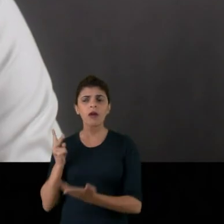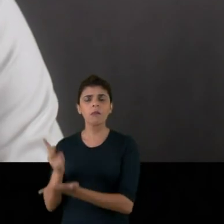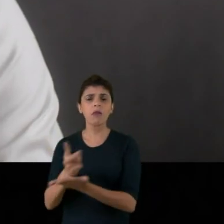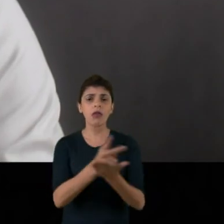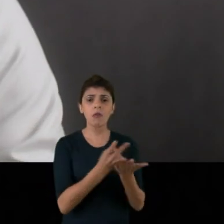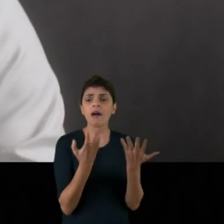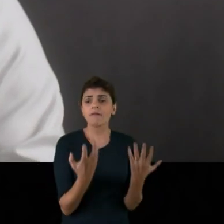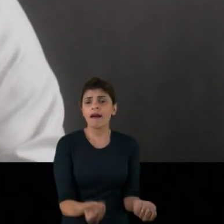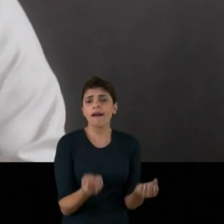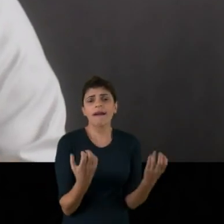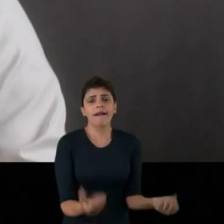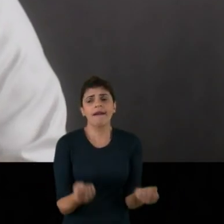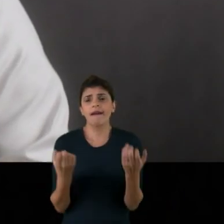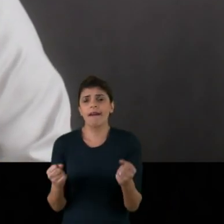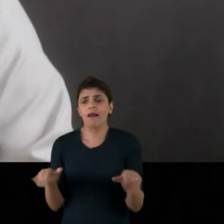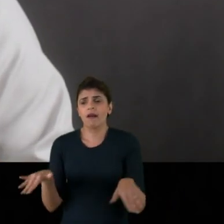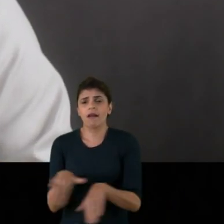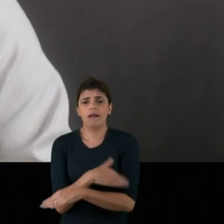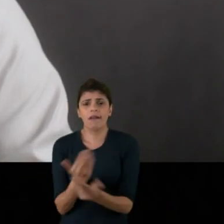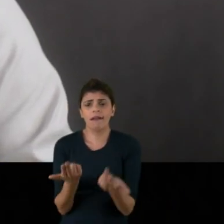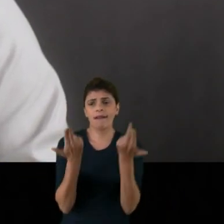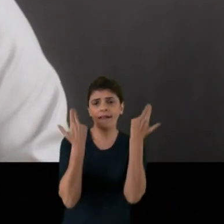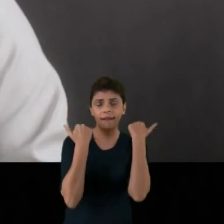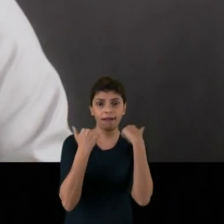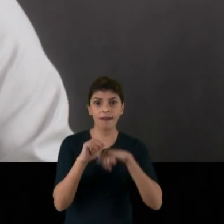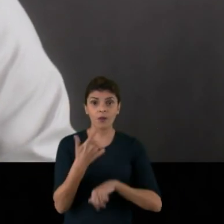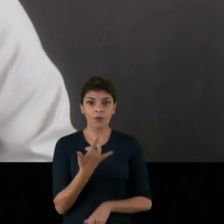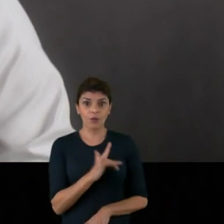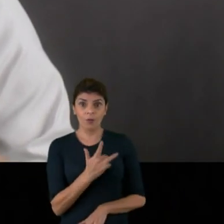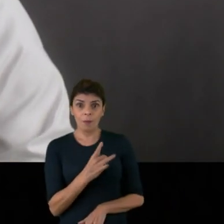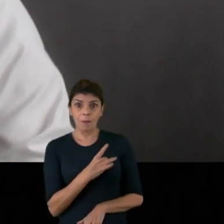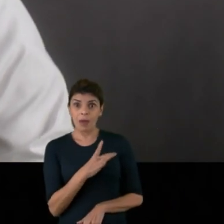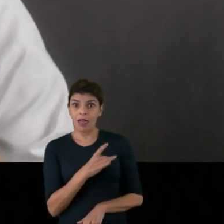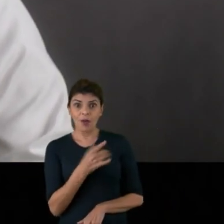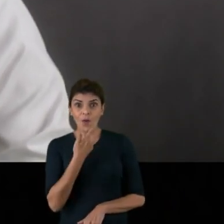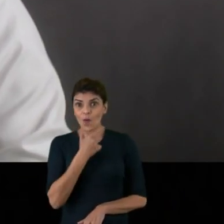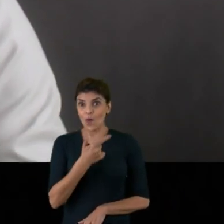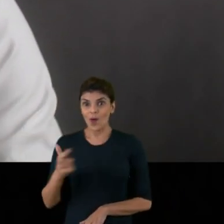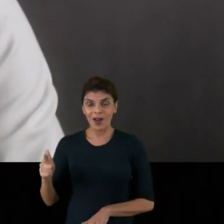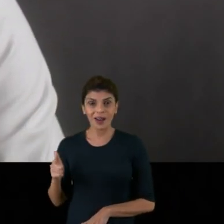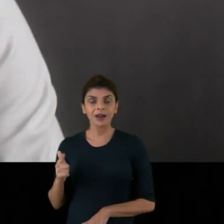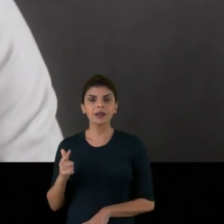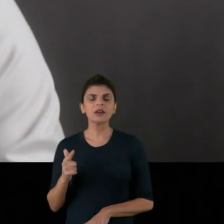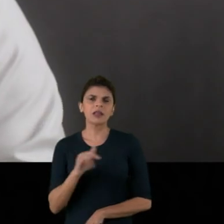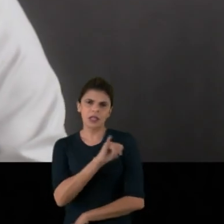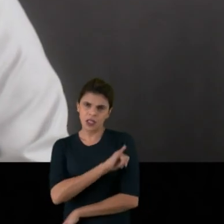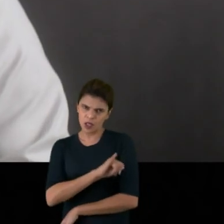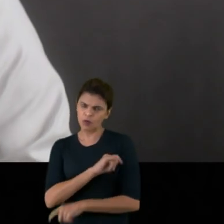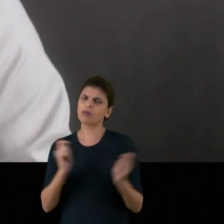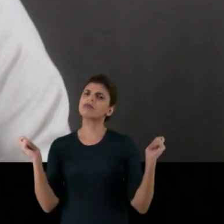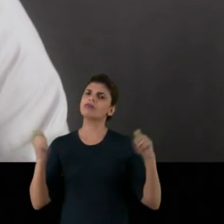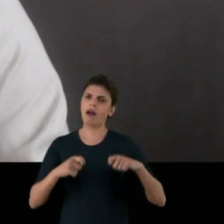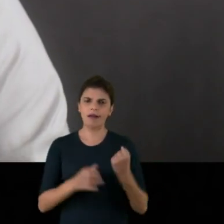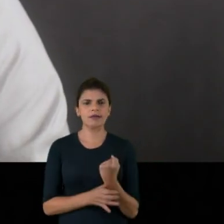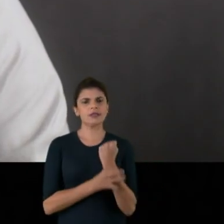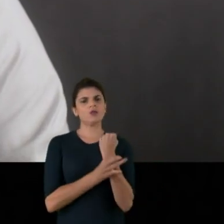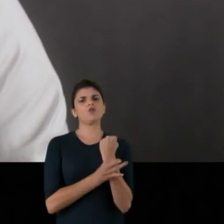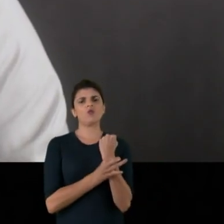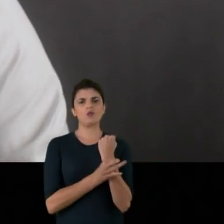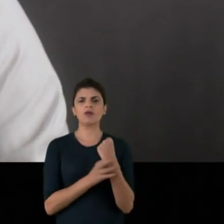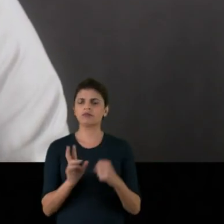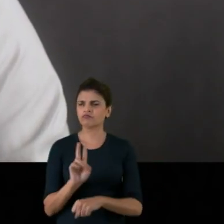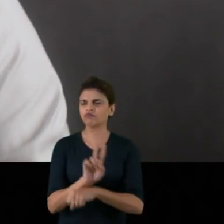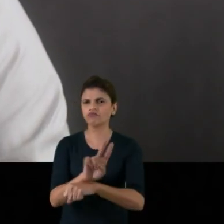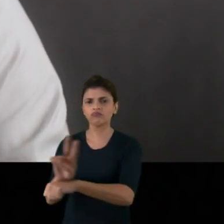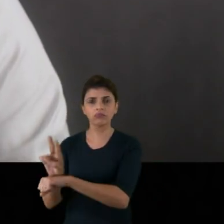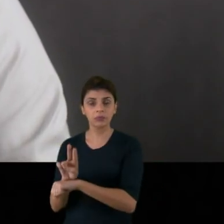E é isso que os políticos de sempre querem. Que você tenha medo de mudar. Pra mim, o Rio pode ser uma cidade